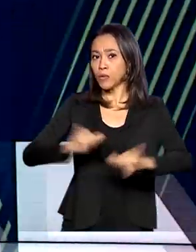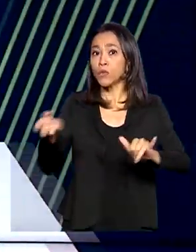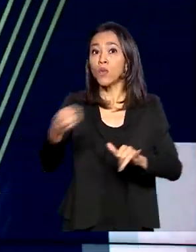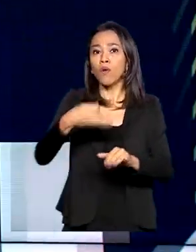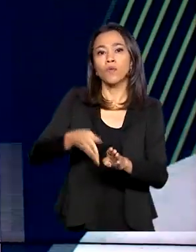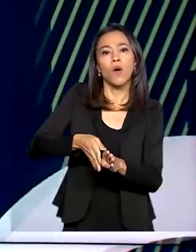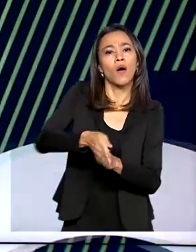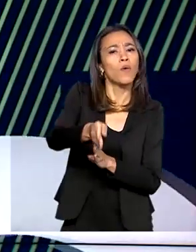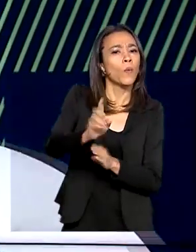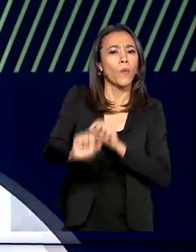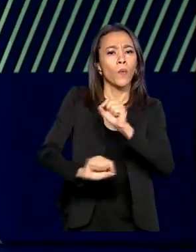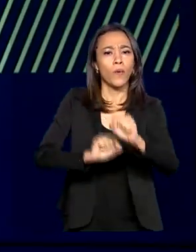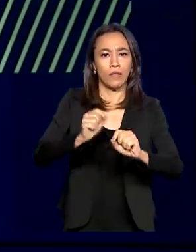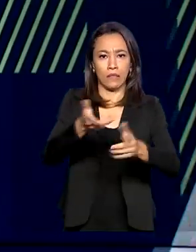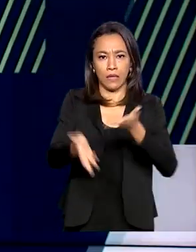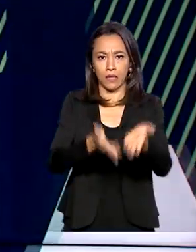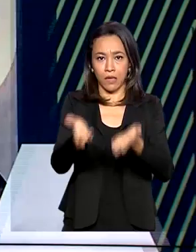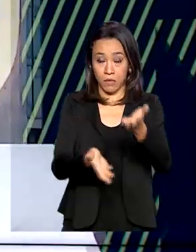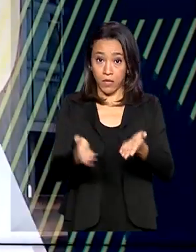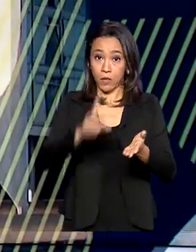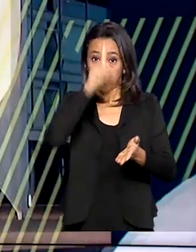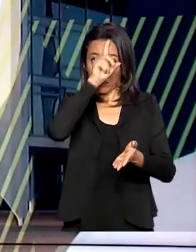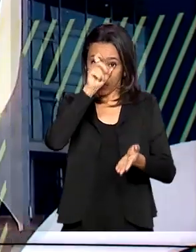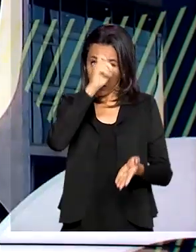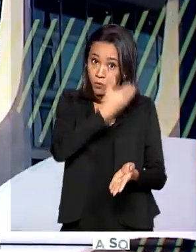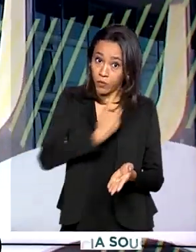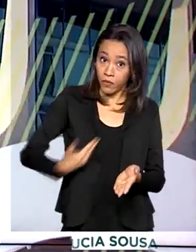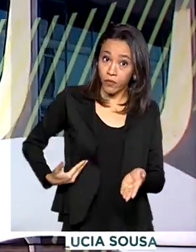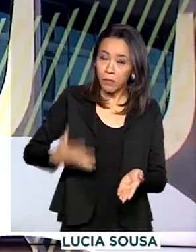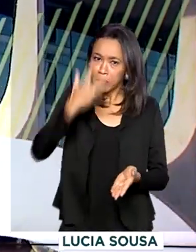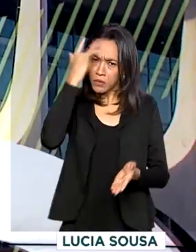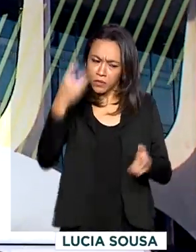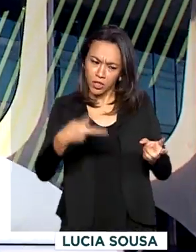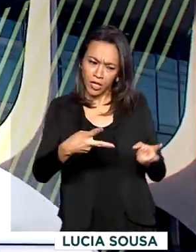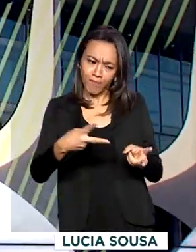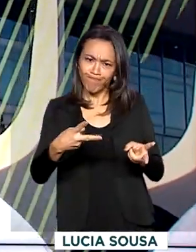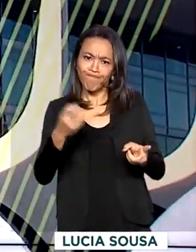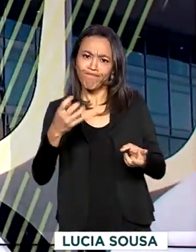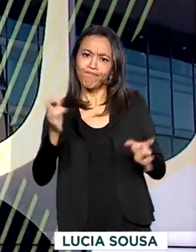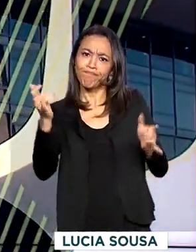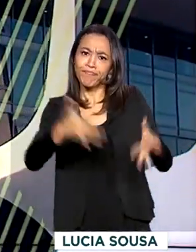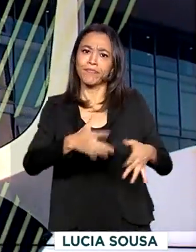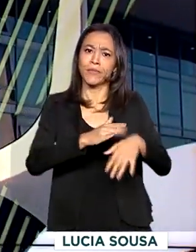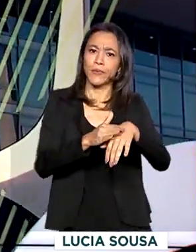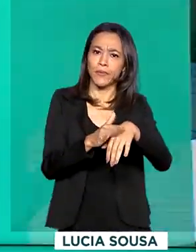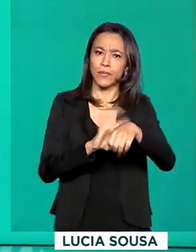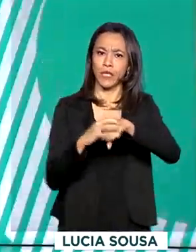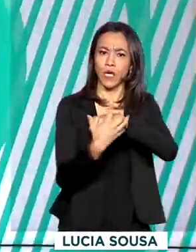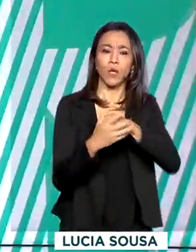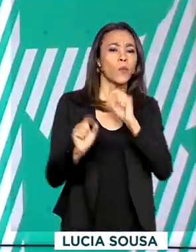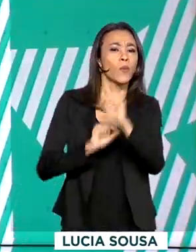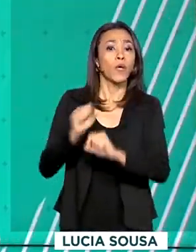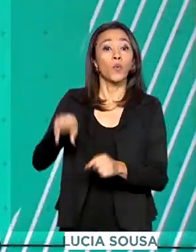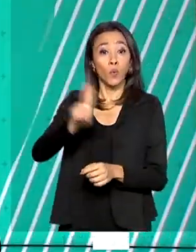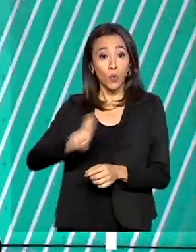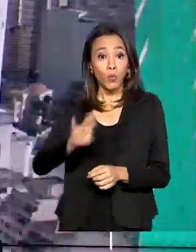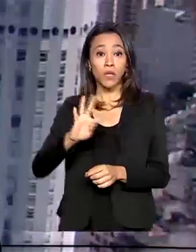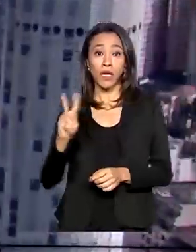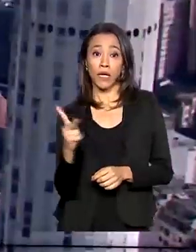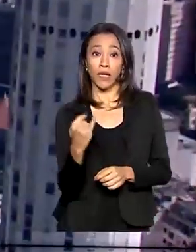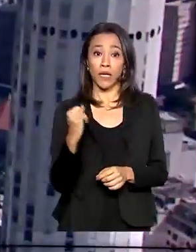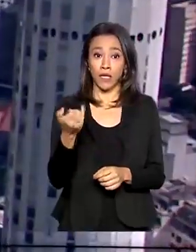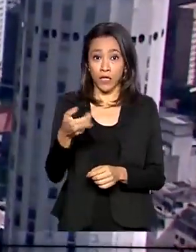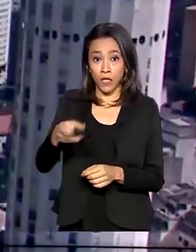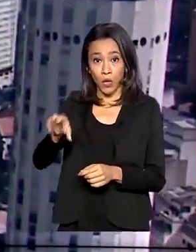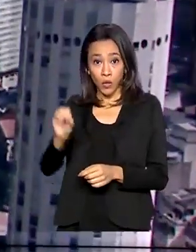para o tratamento no SUS de pacientes diagnosticados com coronavírus. Entre as medidas está o uso da hidroxicloroquina.